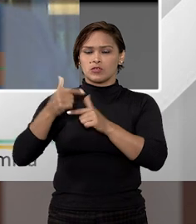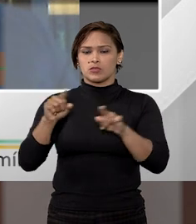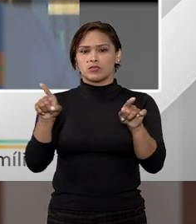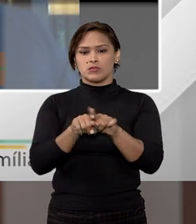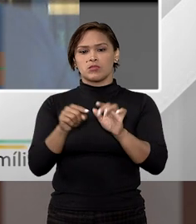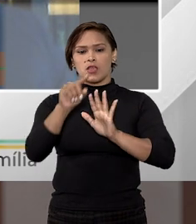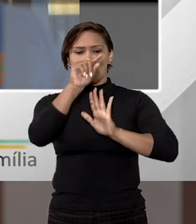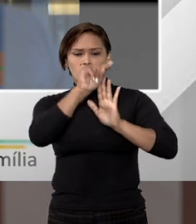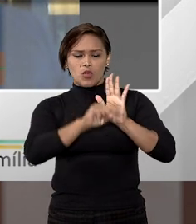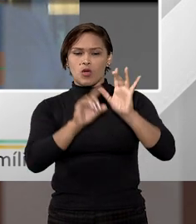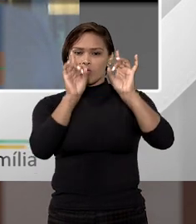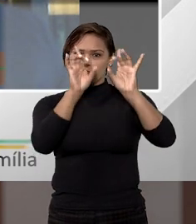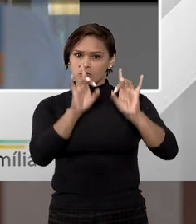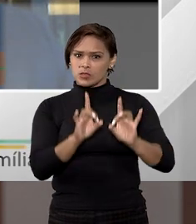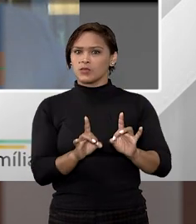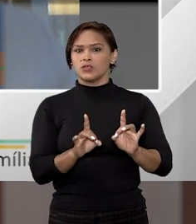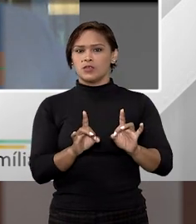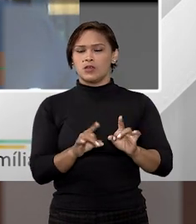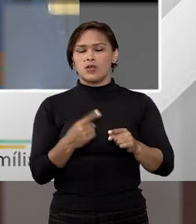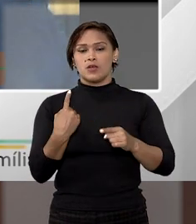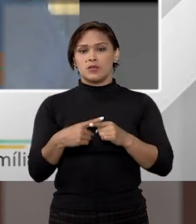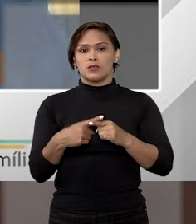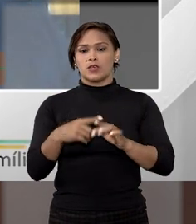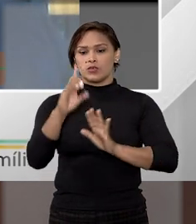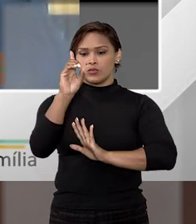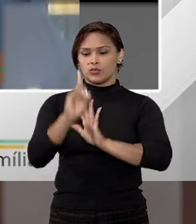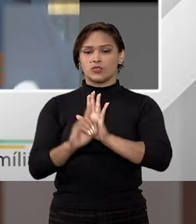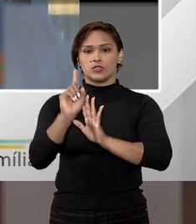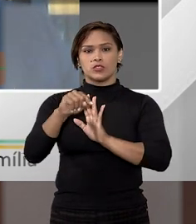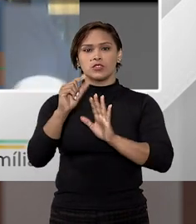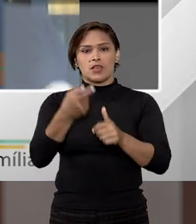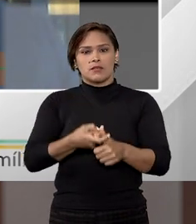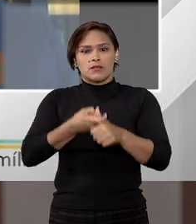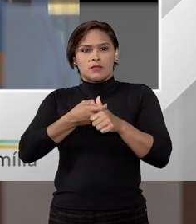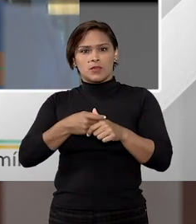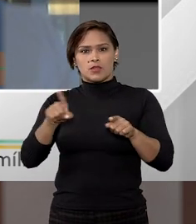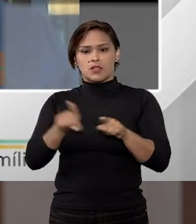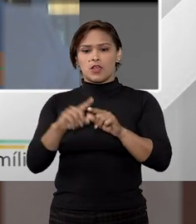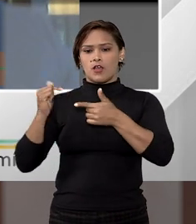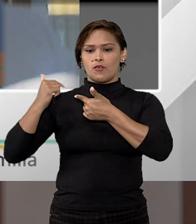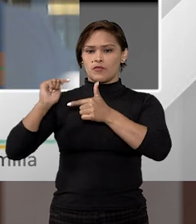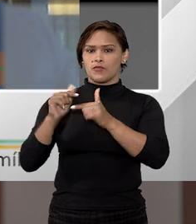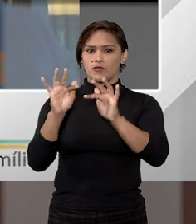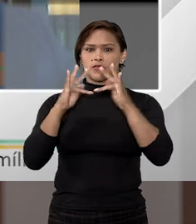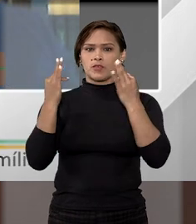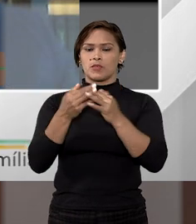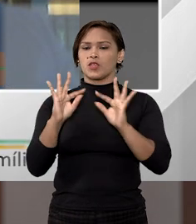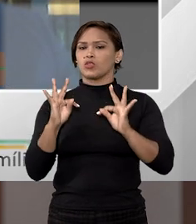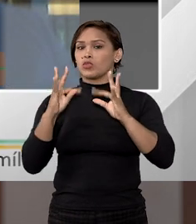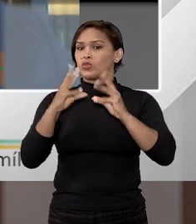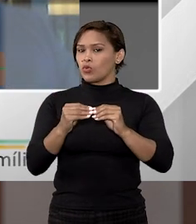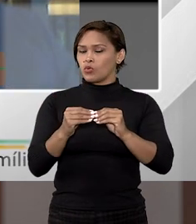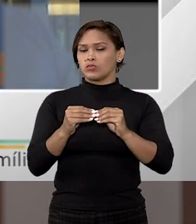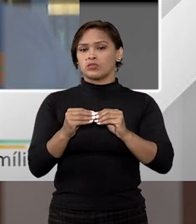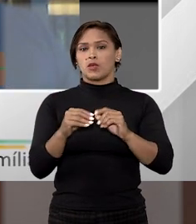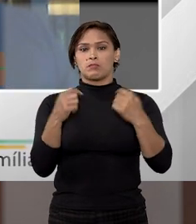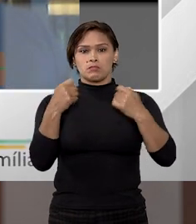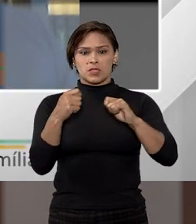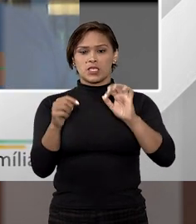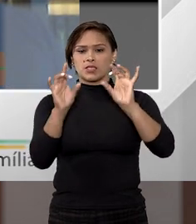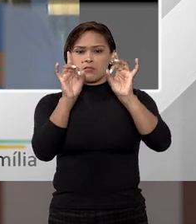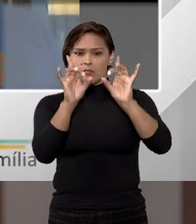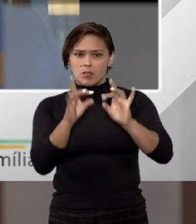ela traz também um rol de exceções, portanto, o direito à empenhorabilidade do bem de família não é absoluto, acho que